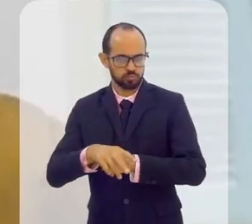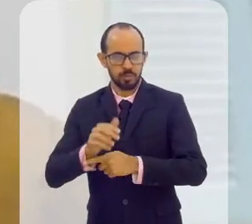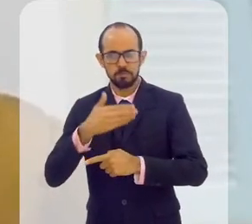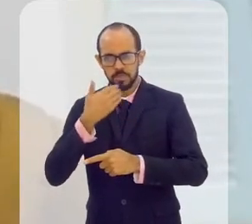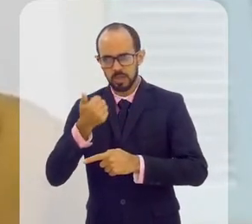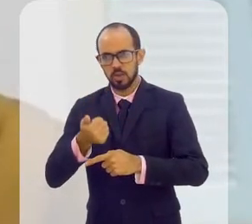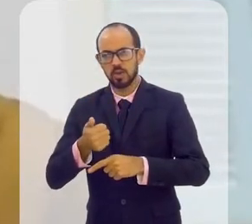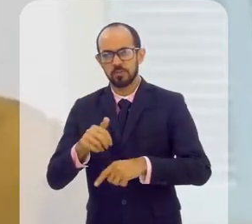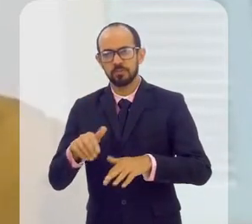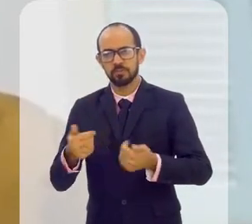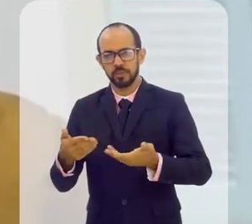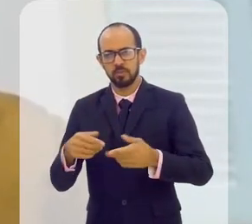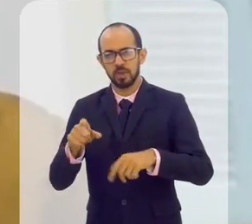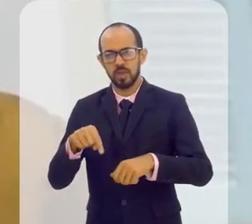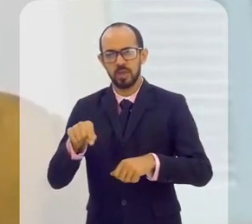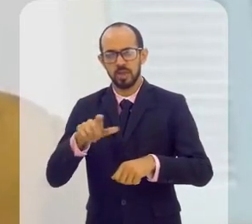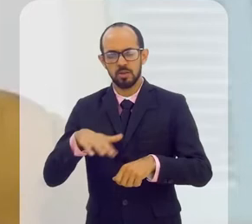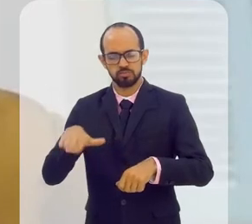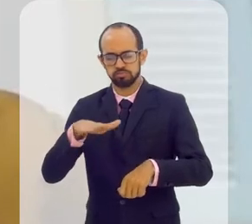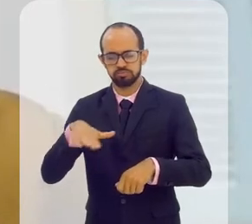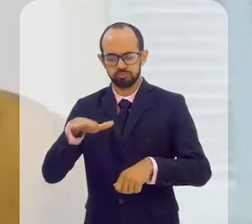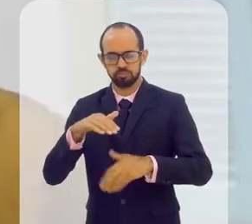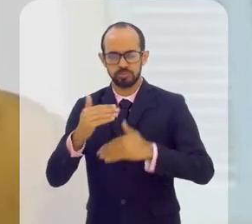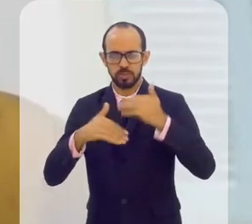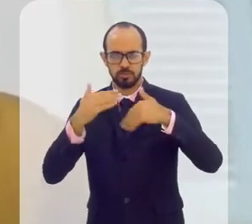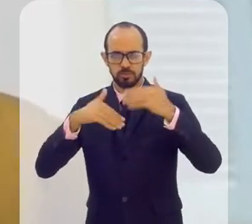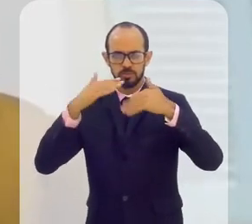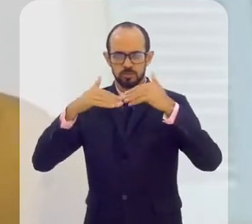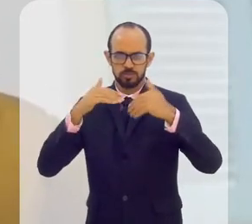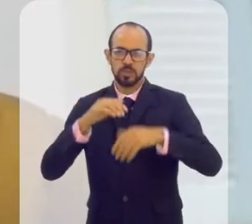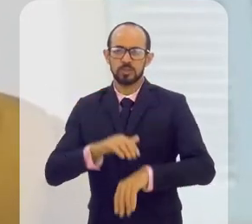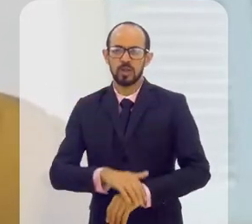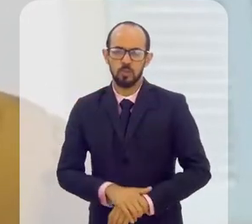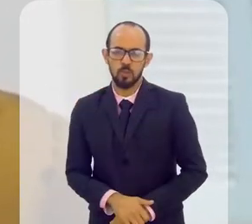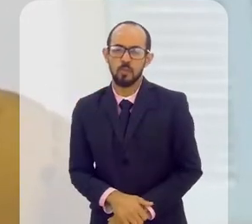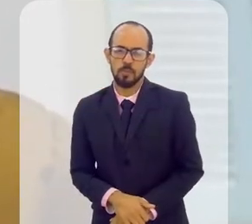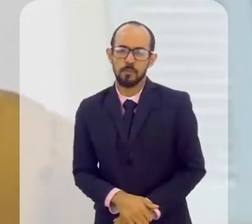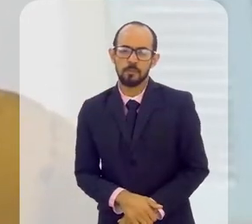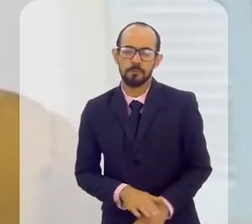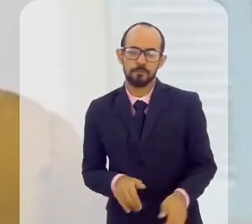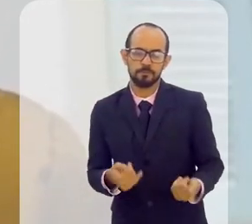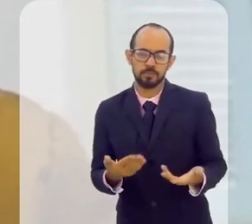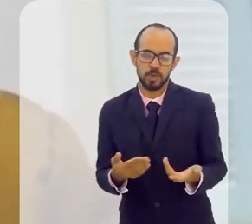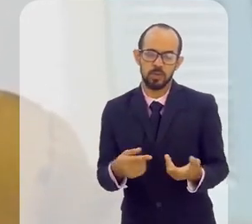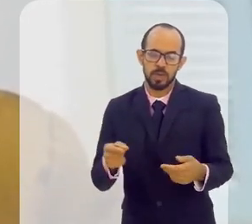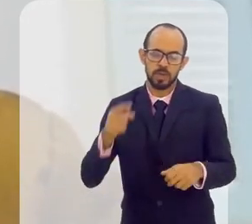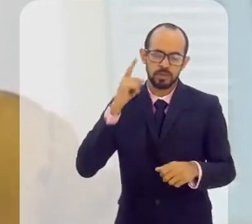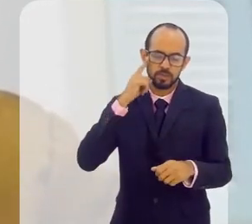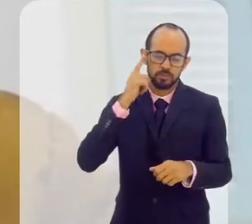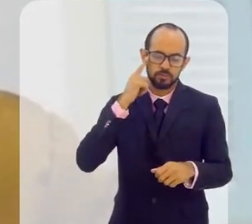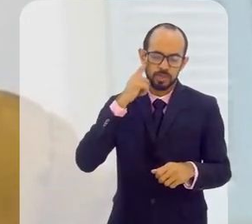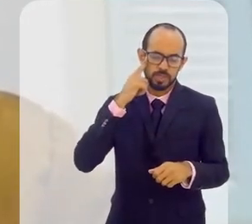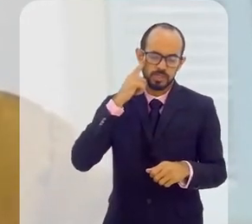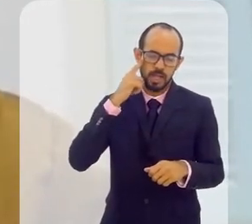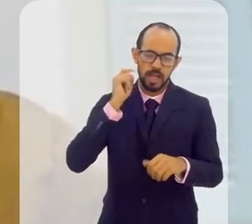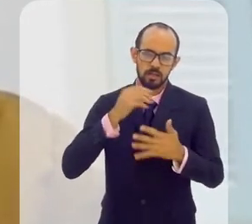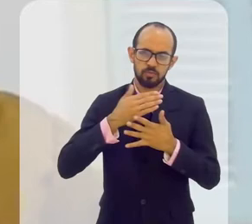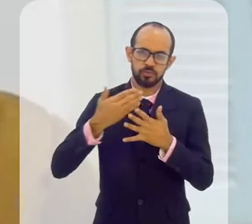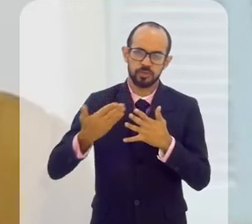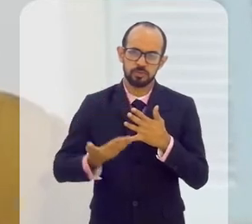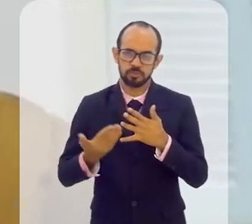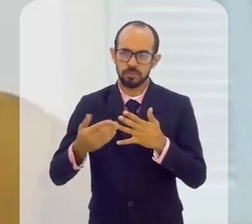emprego que remunera melhor. Então, é uma área super em ascensão no mercado. Então, assim, da gente pensar linhas de